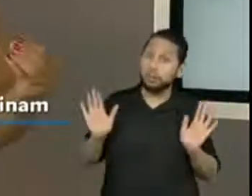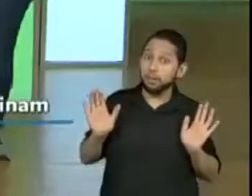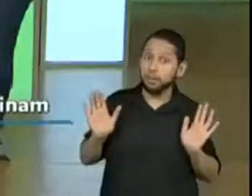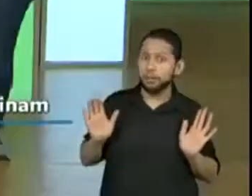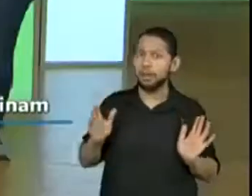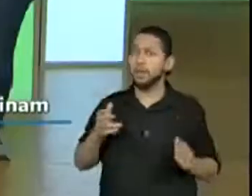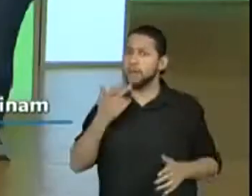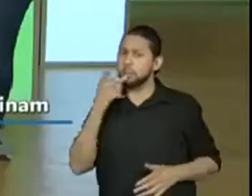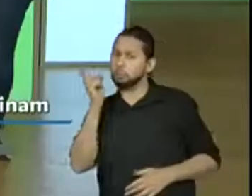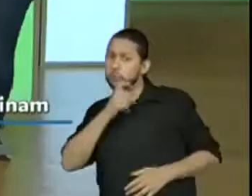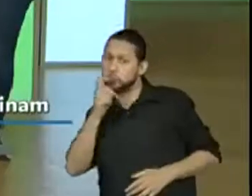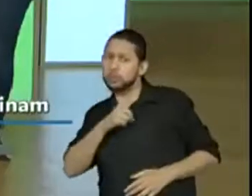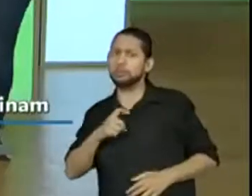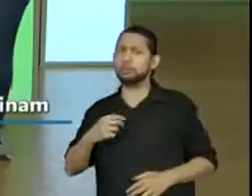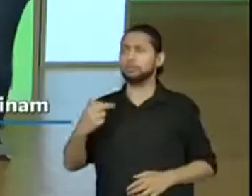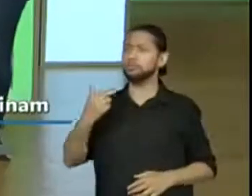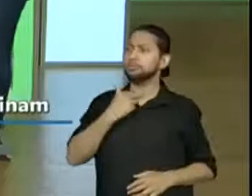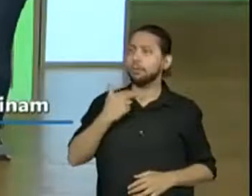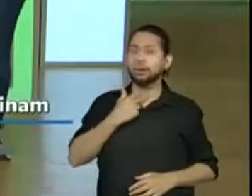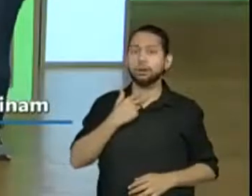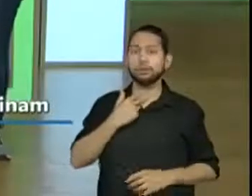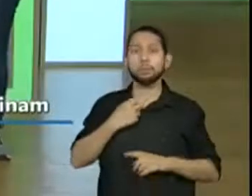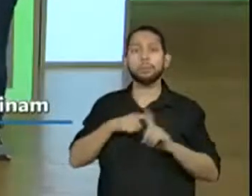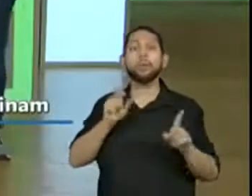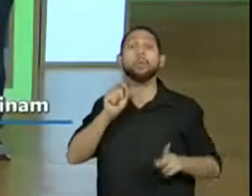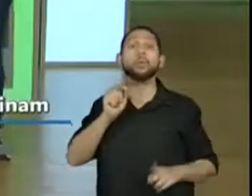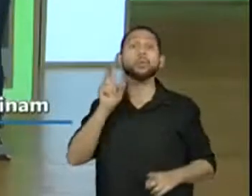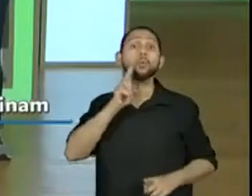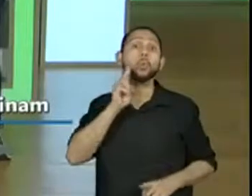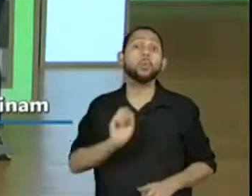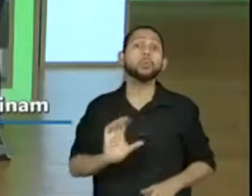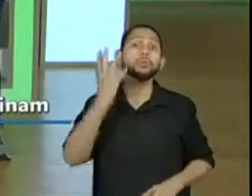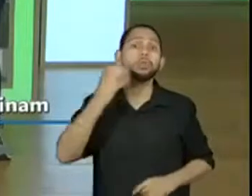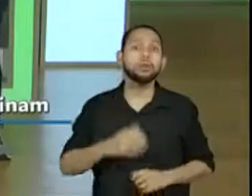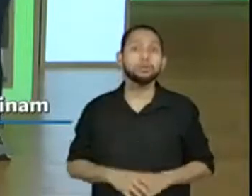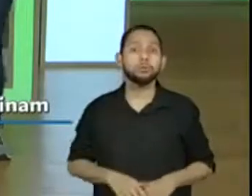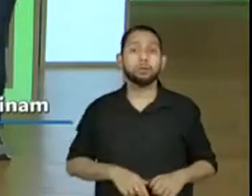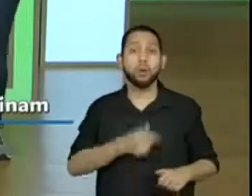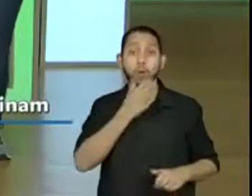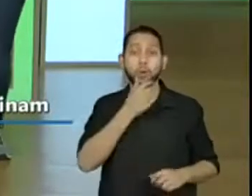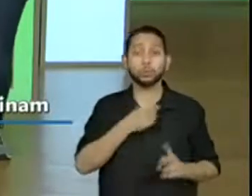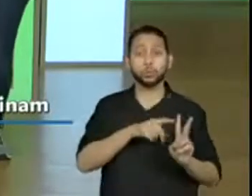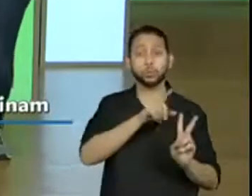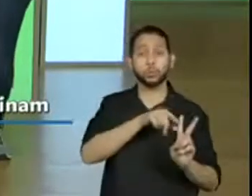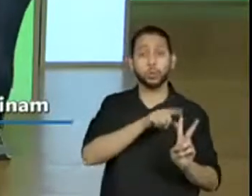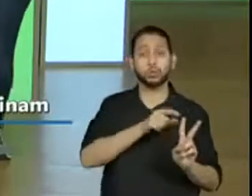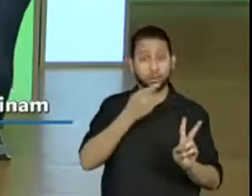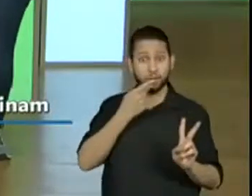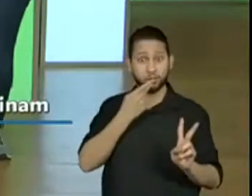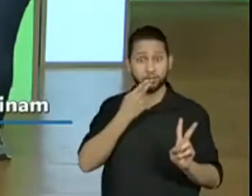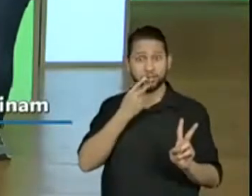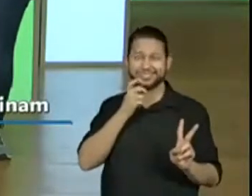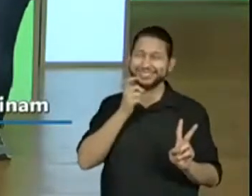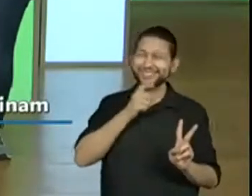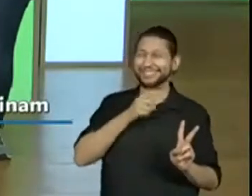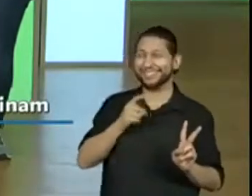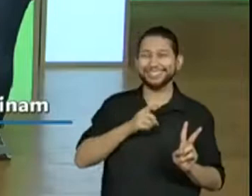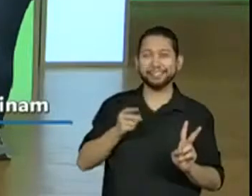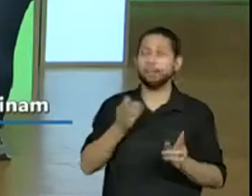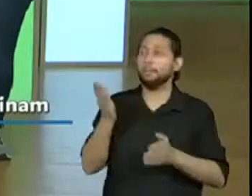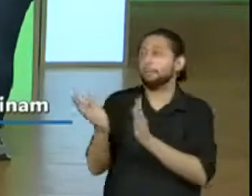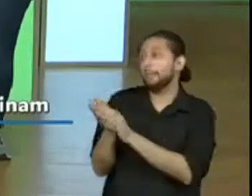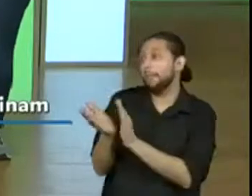macaco, ser sincero, ser, falar a verdade não era uma coisa boa lá no reino dos